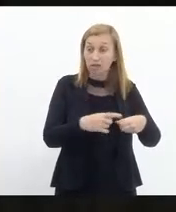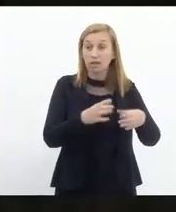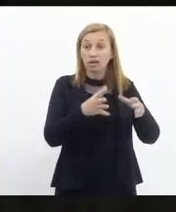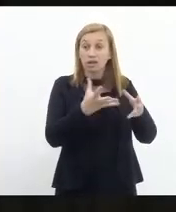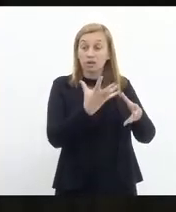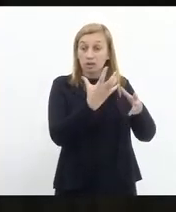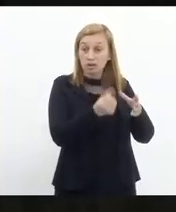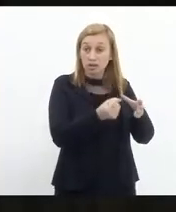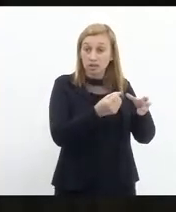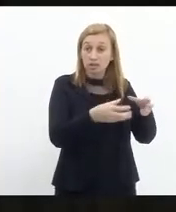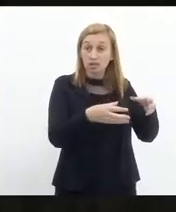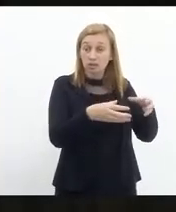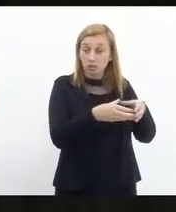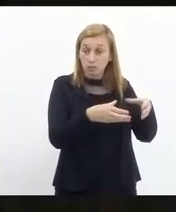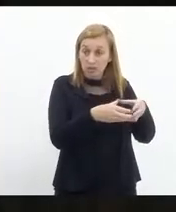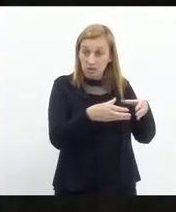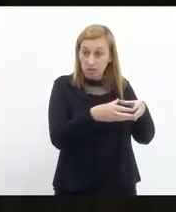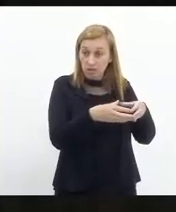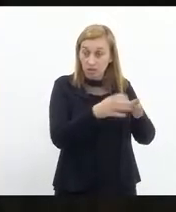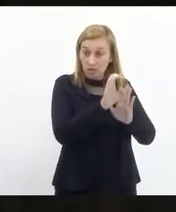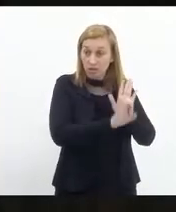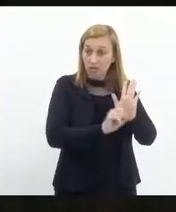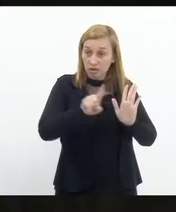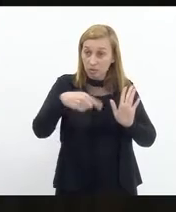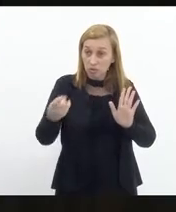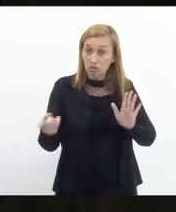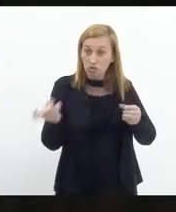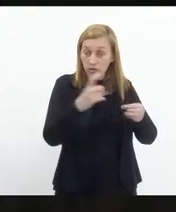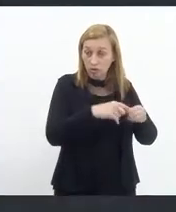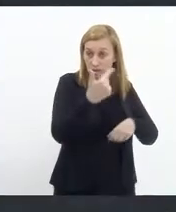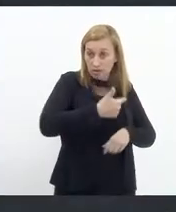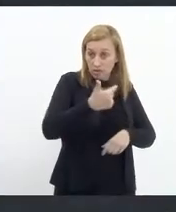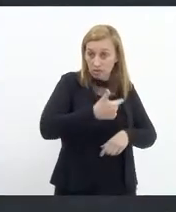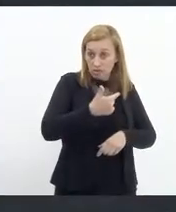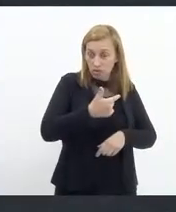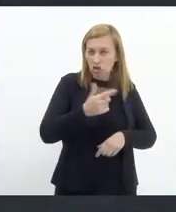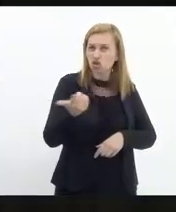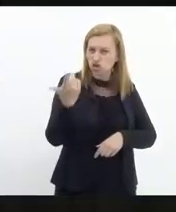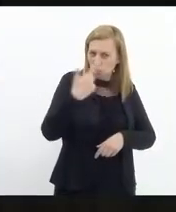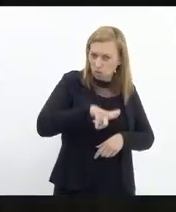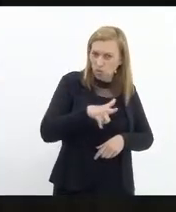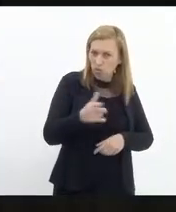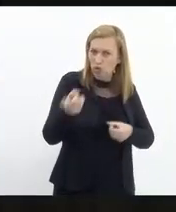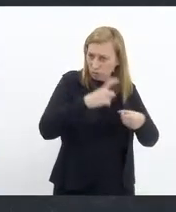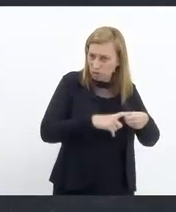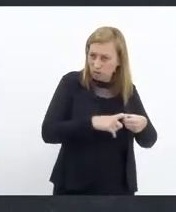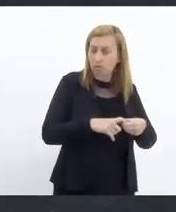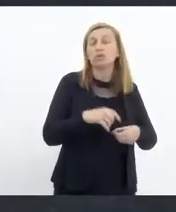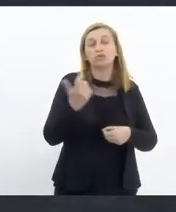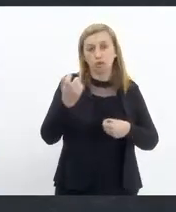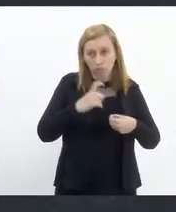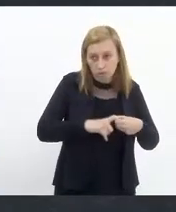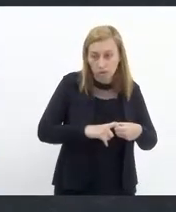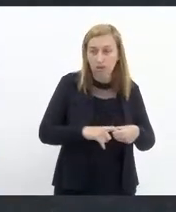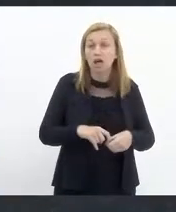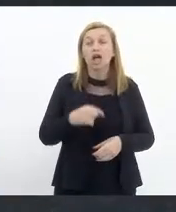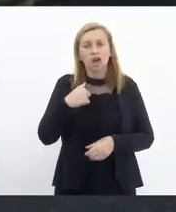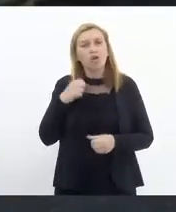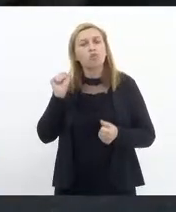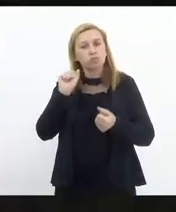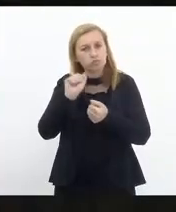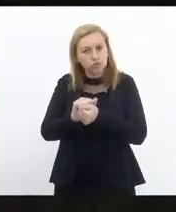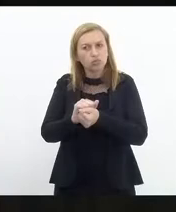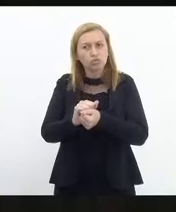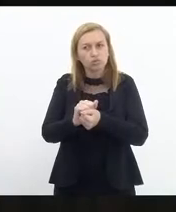emenda, redação do vencido, volta para a segunda. Volta mais uma vez, volta, volta, volta. E eu posso emendar?